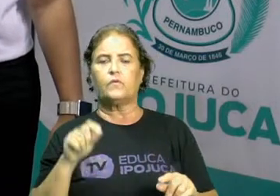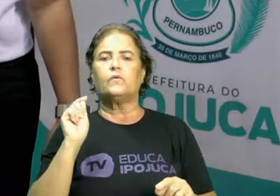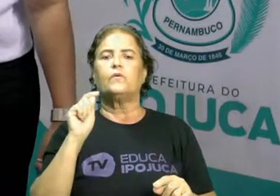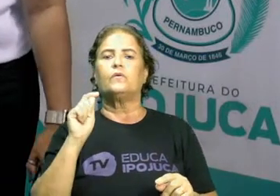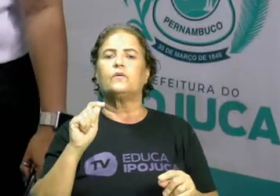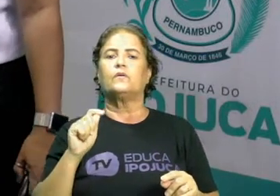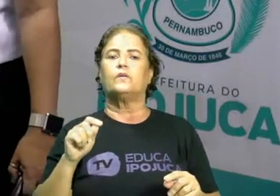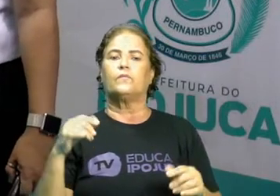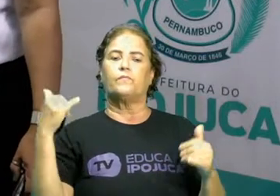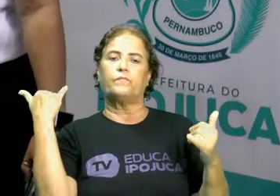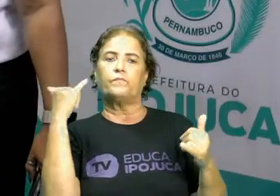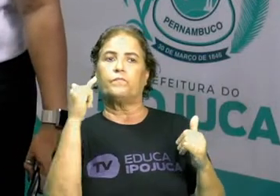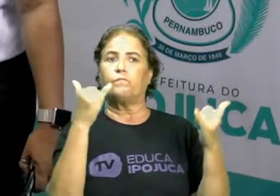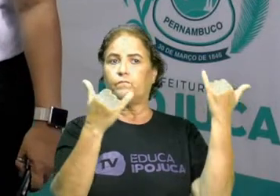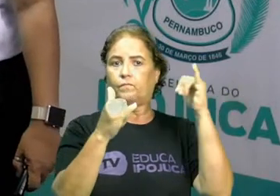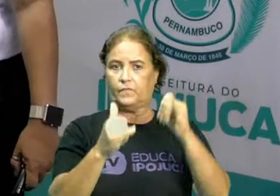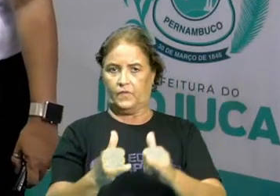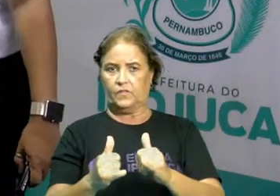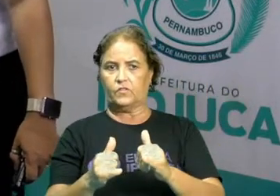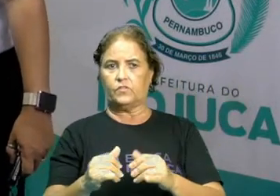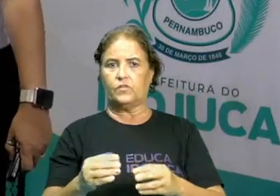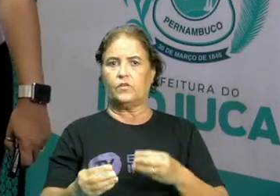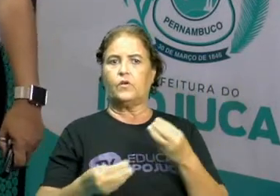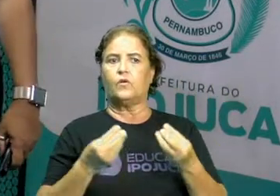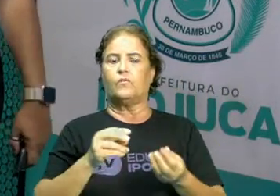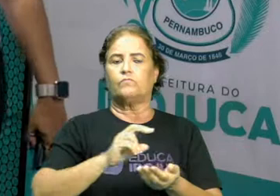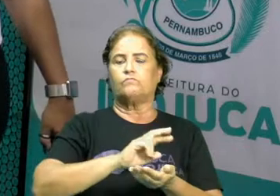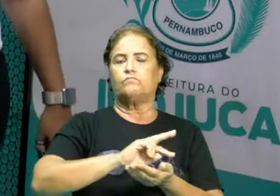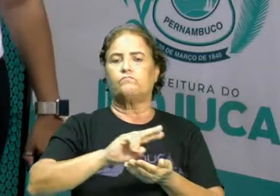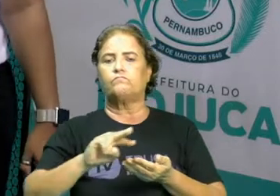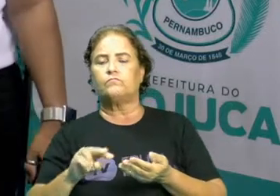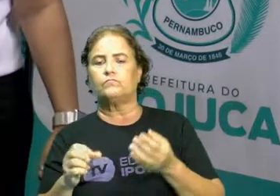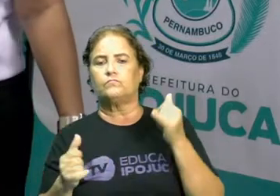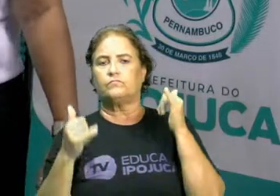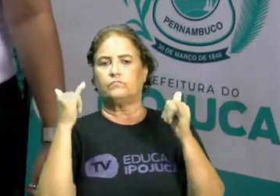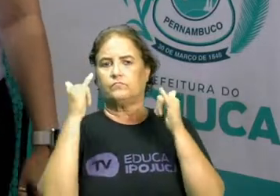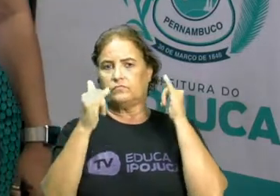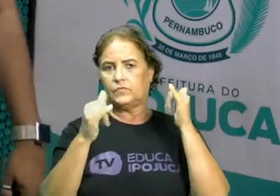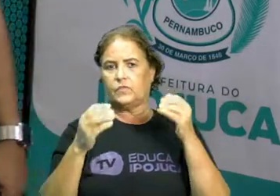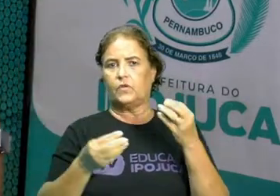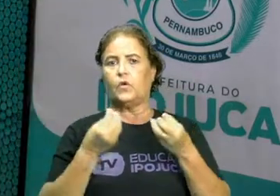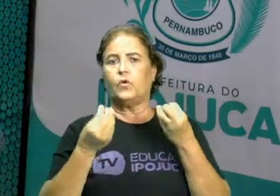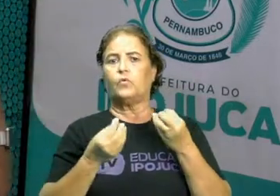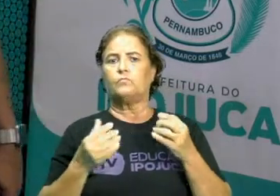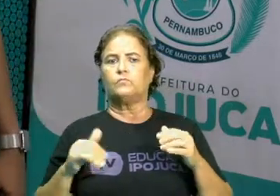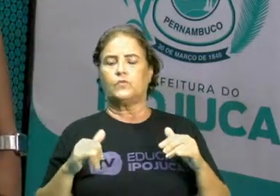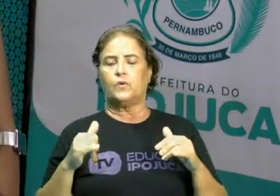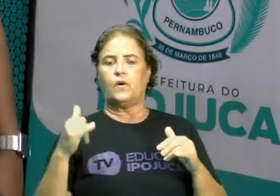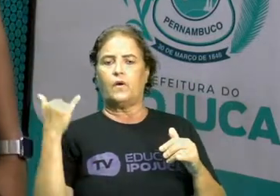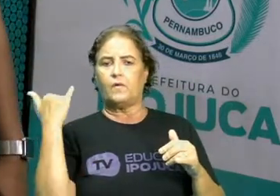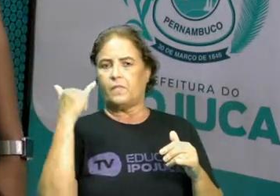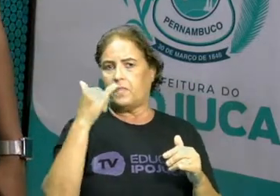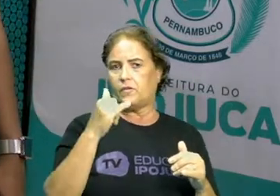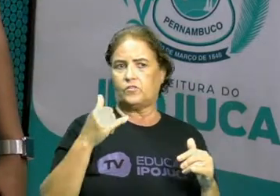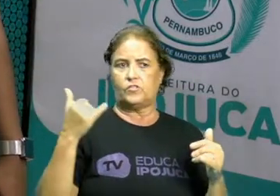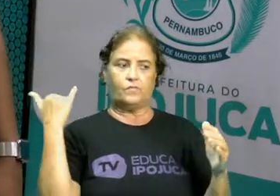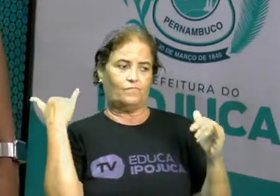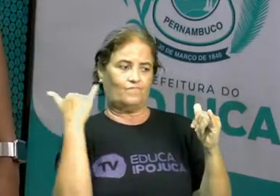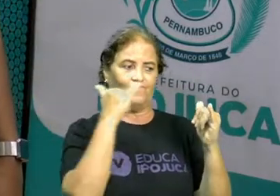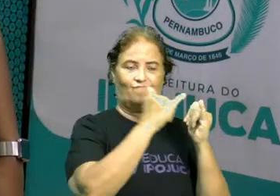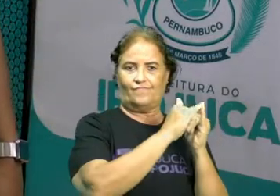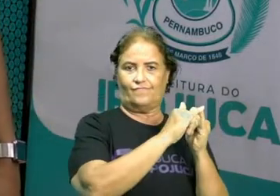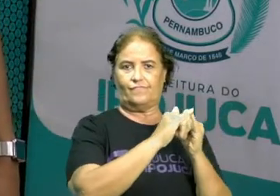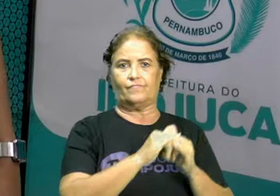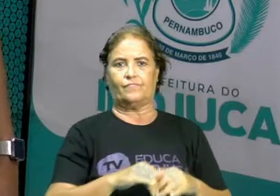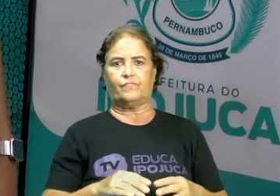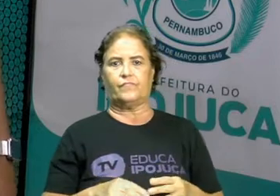tipos de energia que existem e como é que nós conseguimos a energia elétrica. O é tão fundamental para a nossa vida. Então vamos